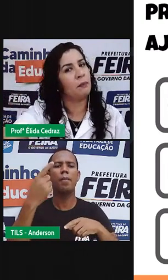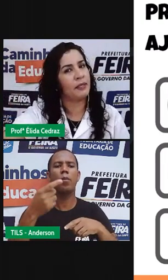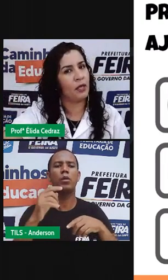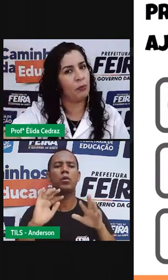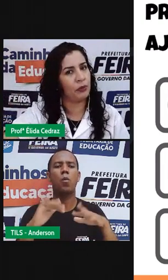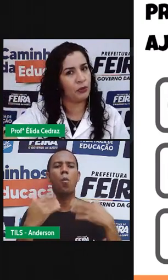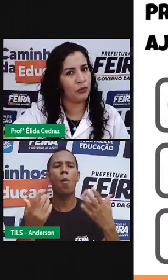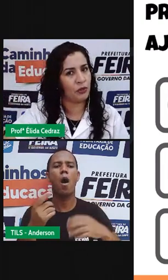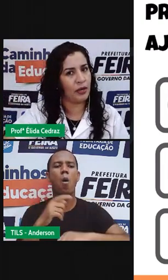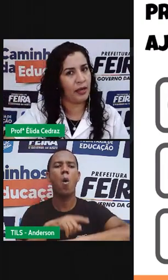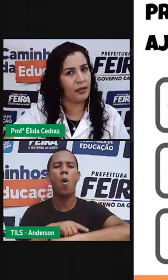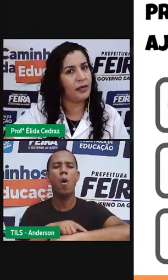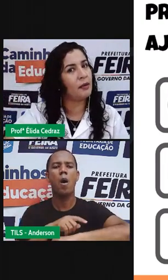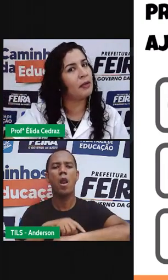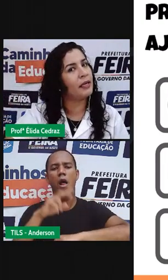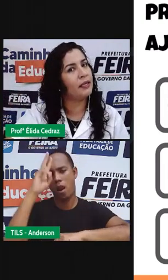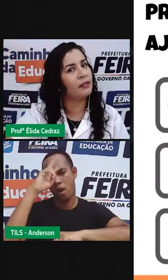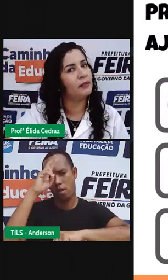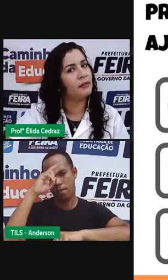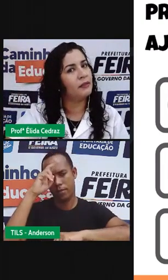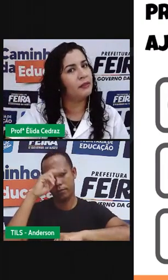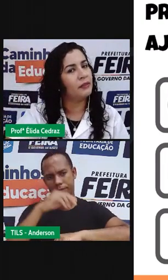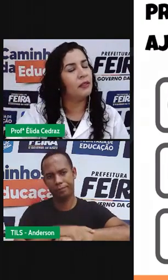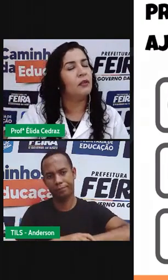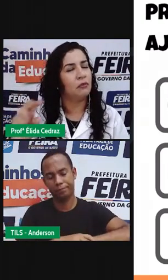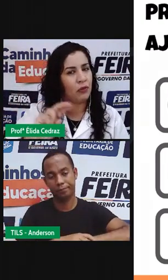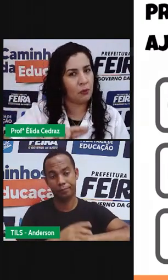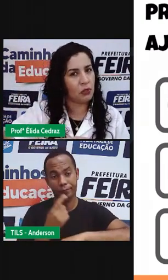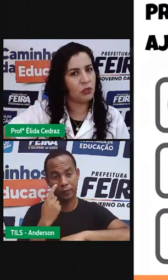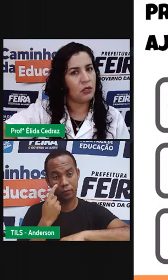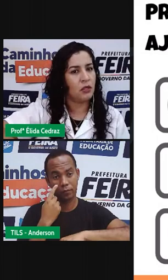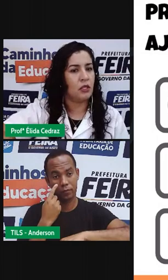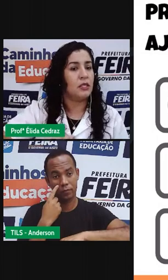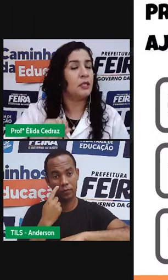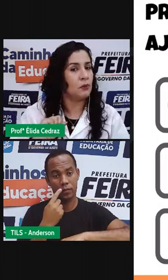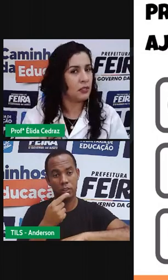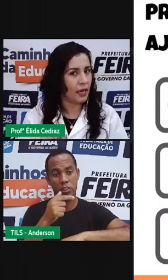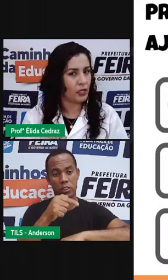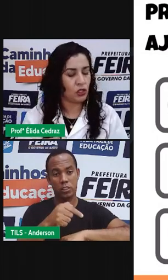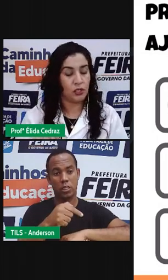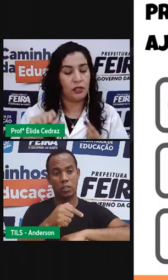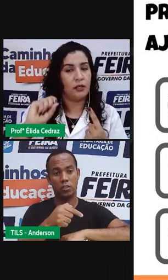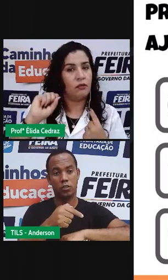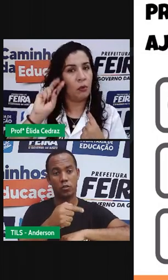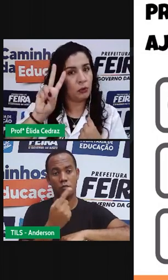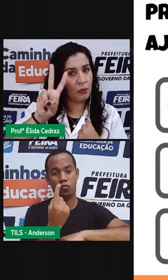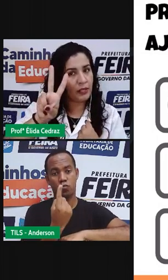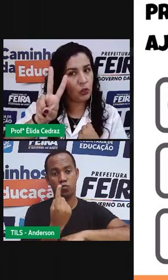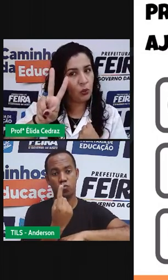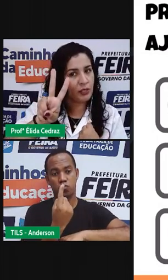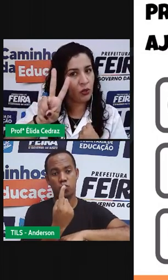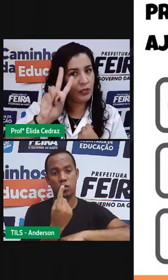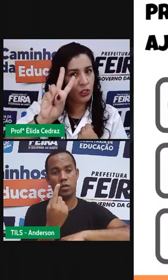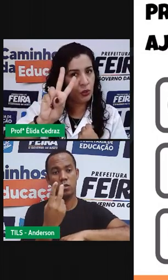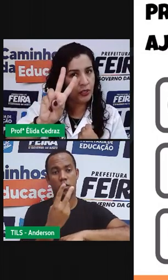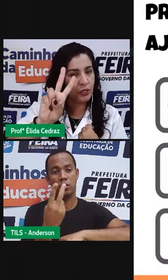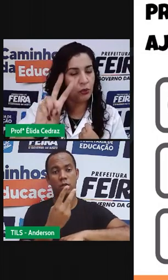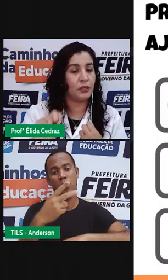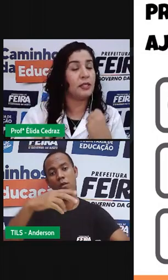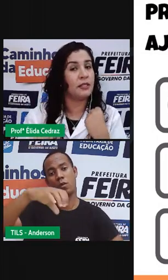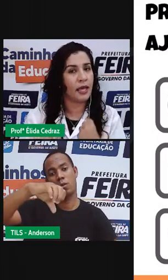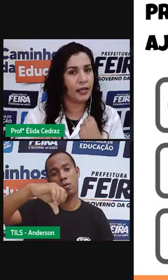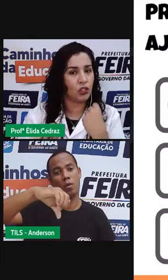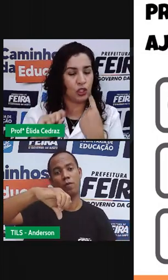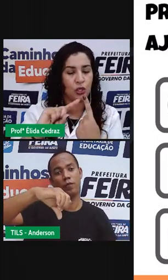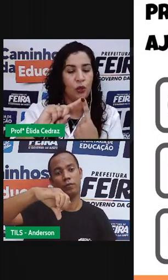que eles vão ter que passar o protetor solar? Lembra aí? Vamos? São sete. Vamos pular de duas horas, de dois